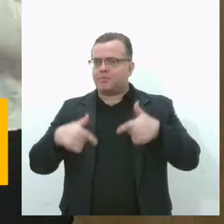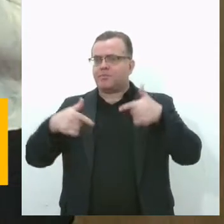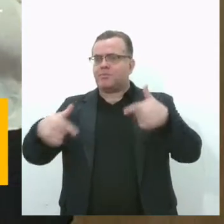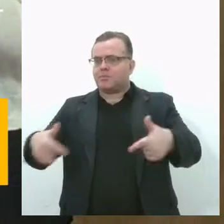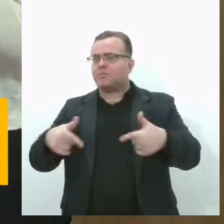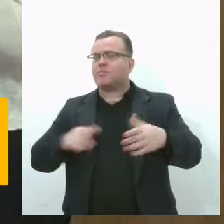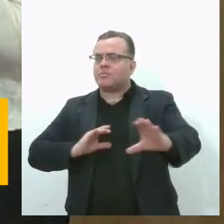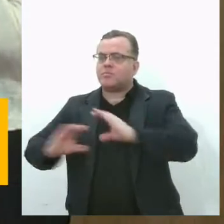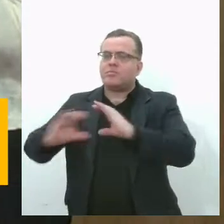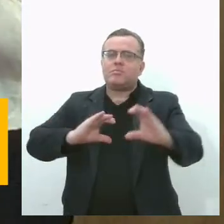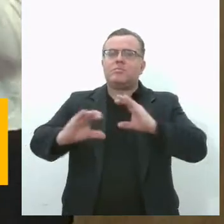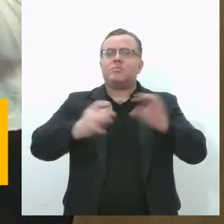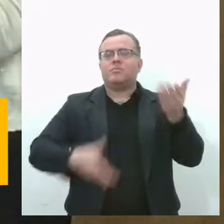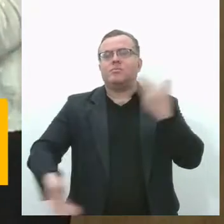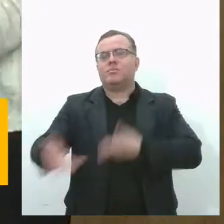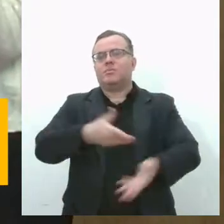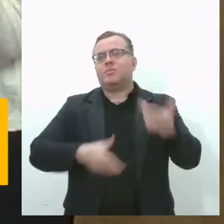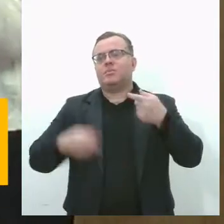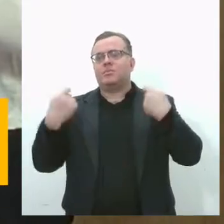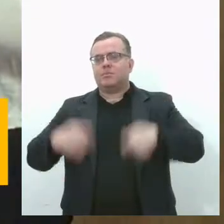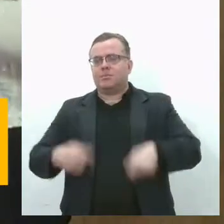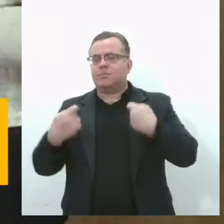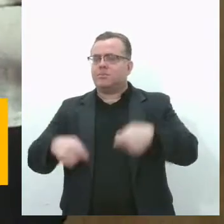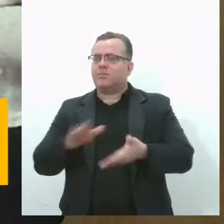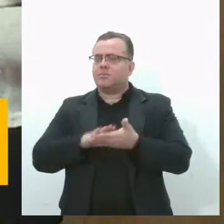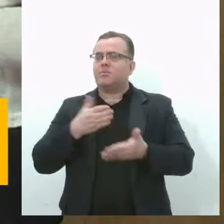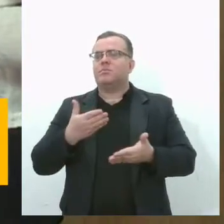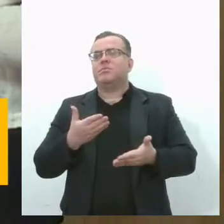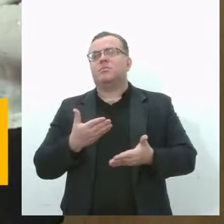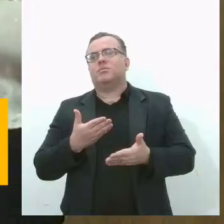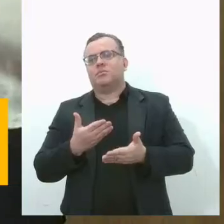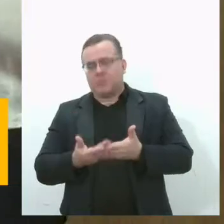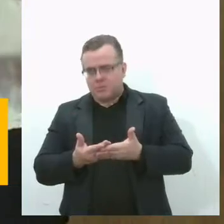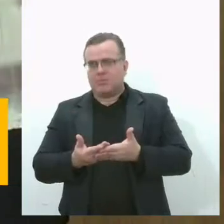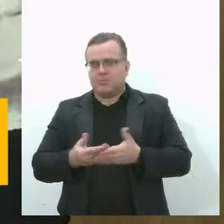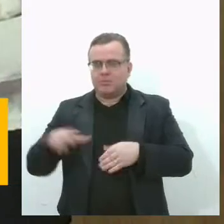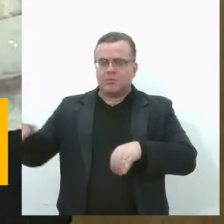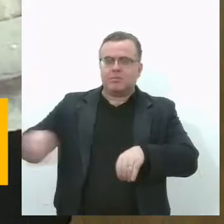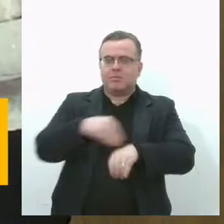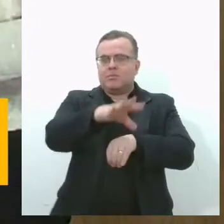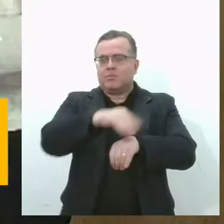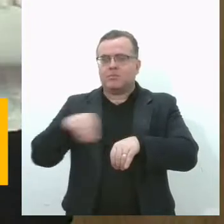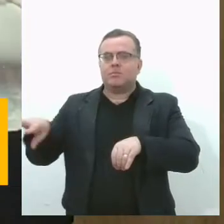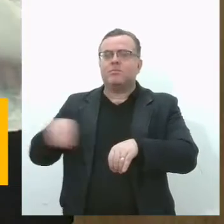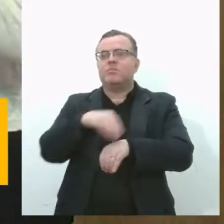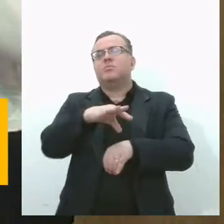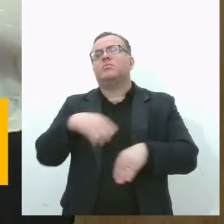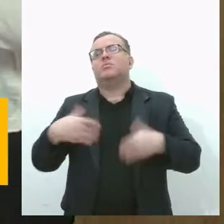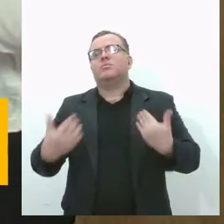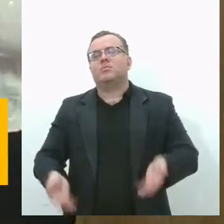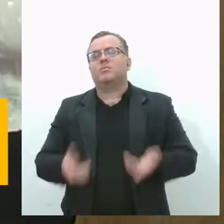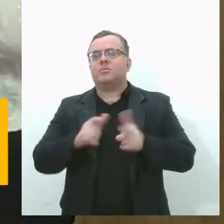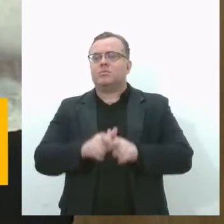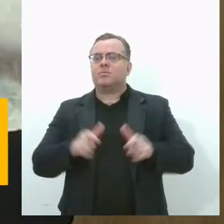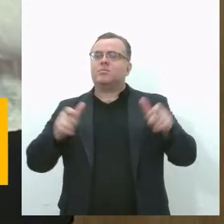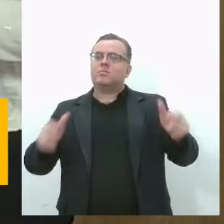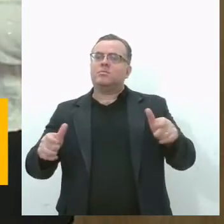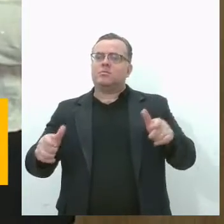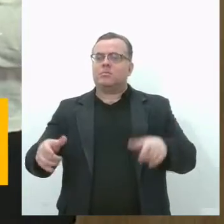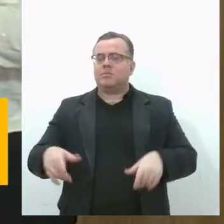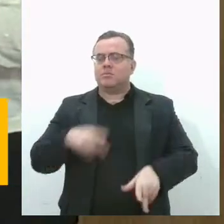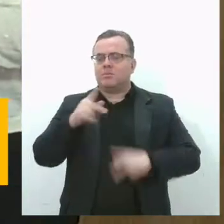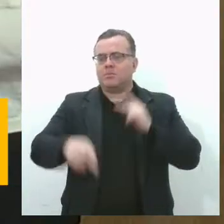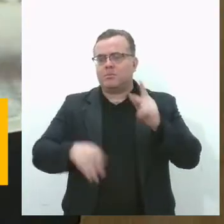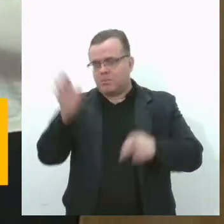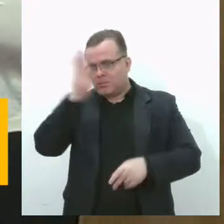necessitam dessa tradução para assimilar esses conteúdos. São milhões de brasileiros, né, espalhados aí em todo o